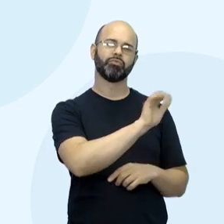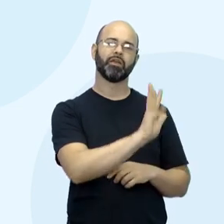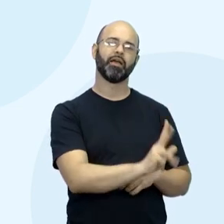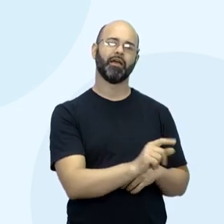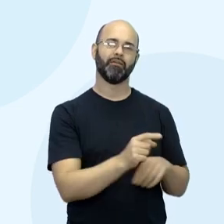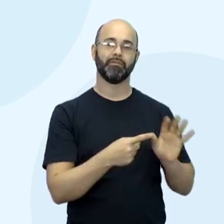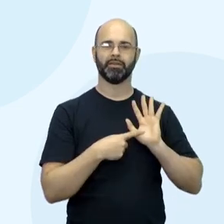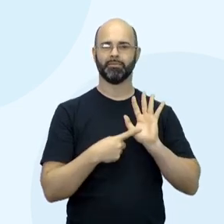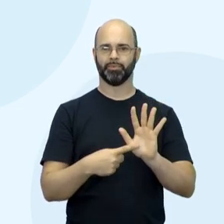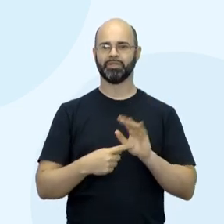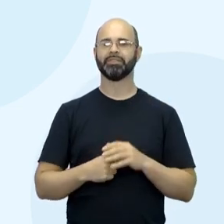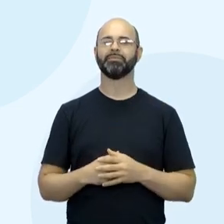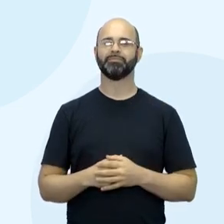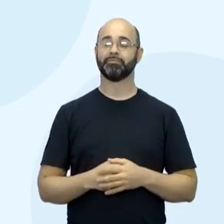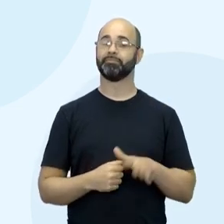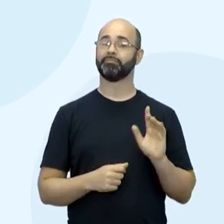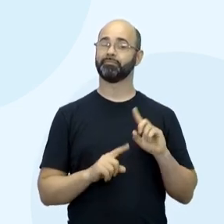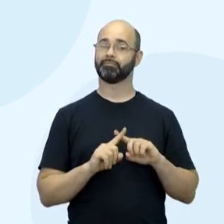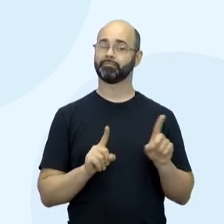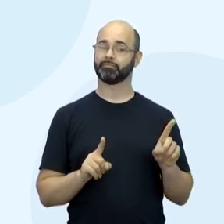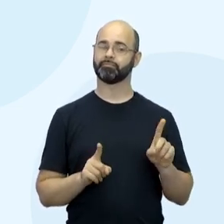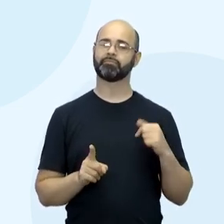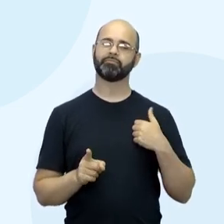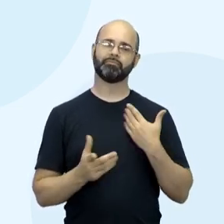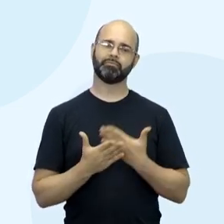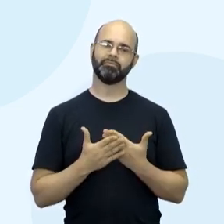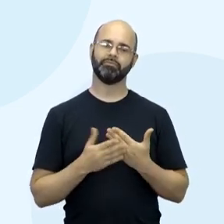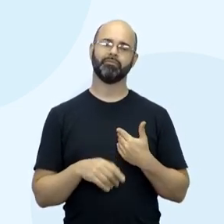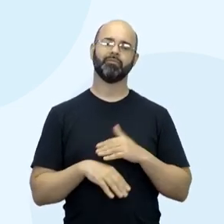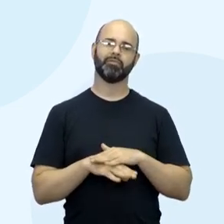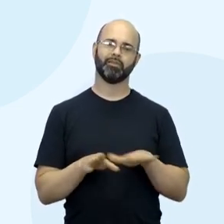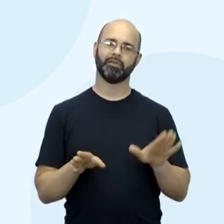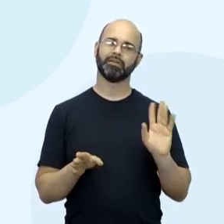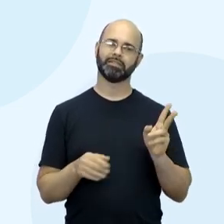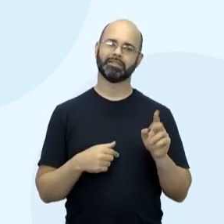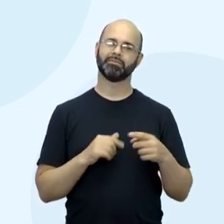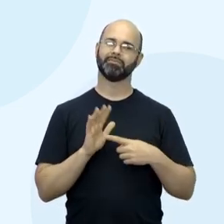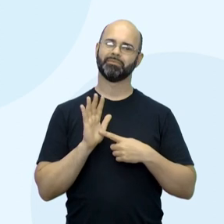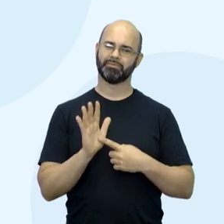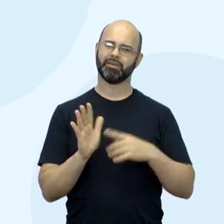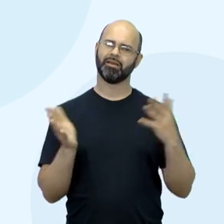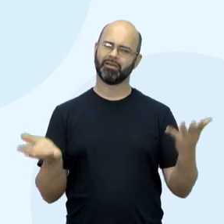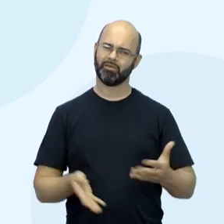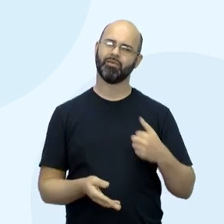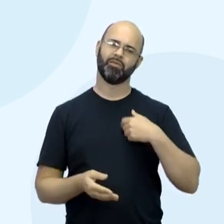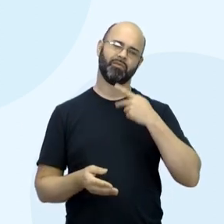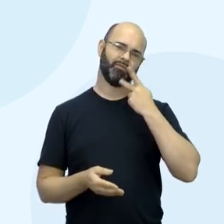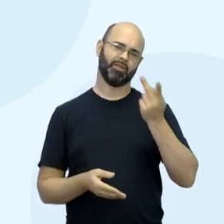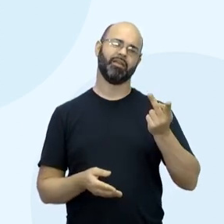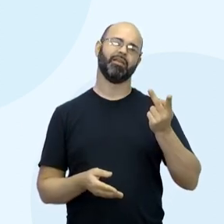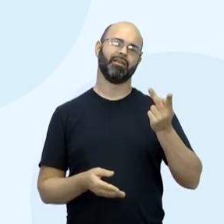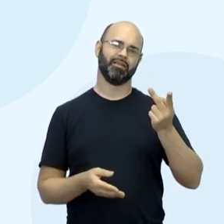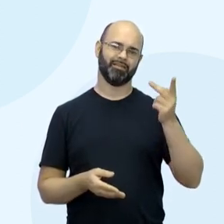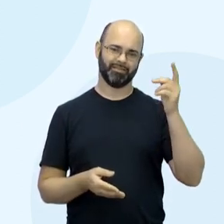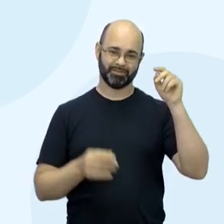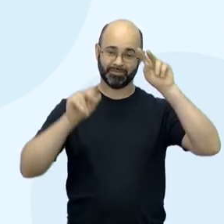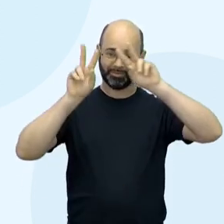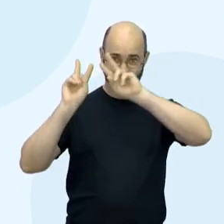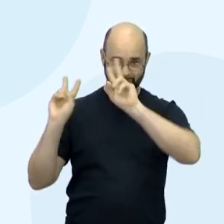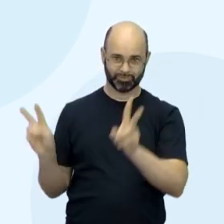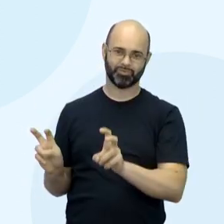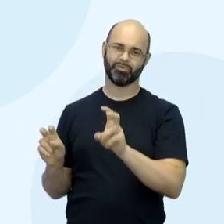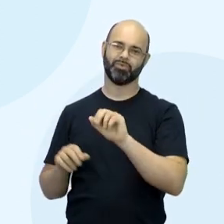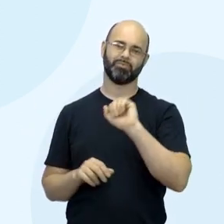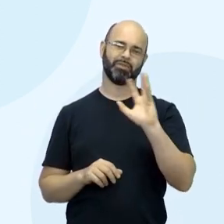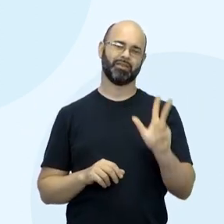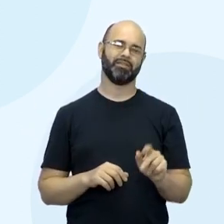isso. Mas, sempre termino a aula indicando um filme. Eu vou fazer dessa vez, porque assim, eu vou indicar um filme feito sobre a África. Boa.